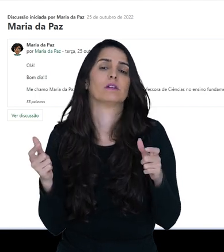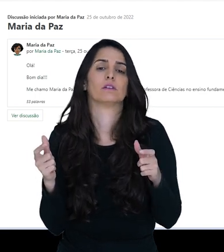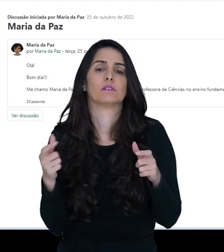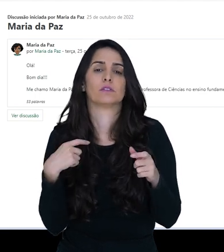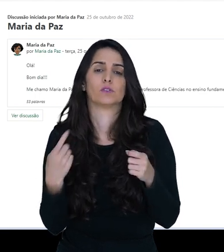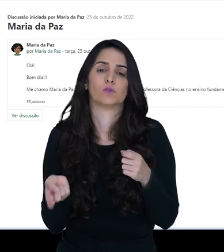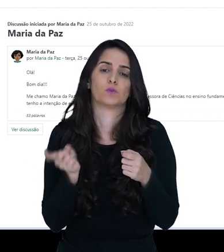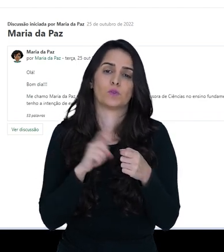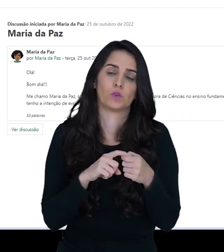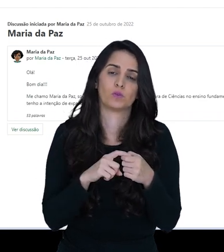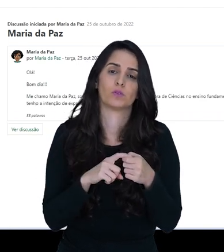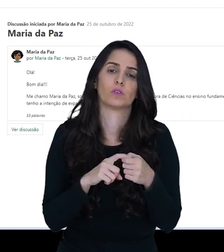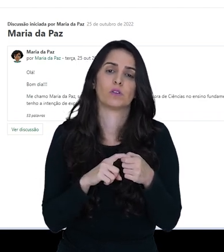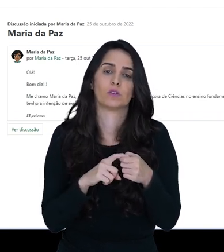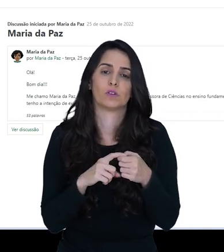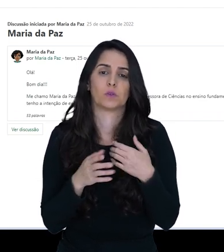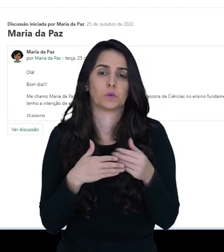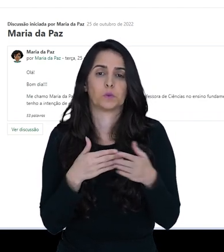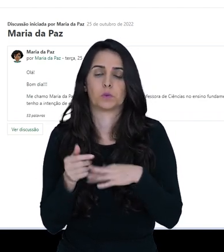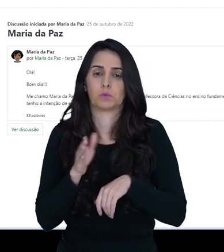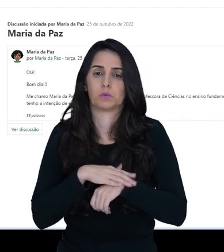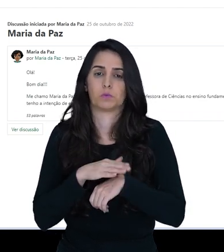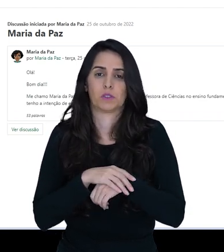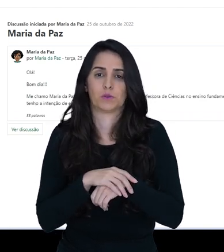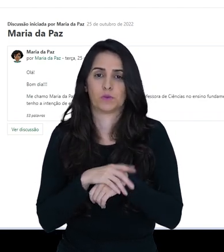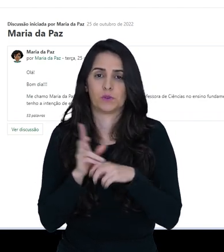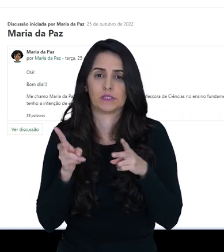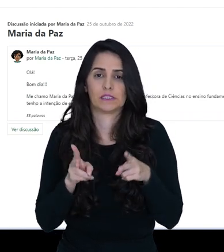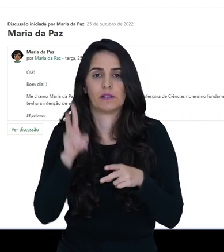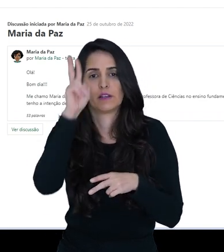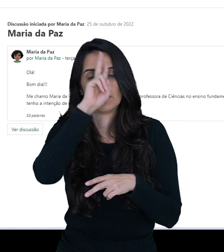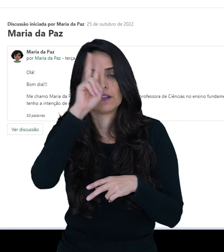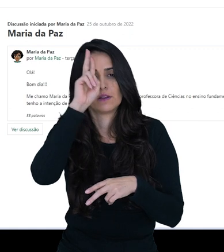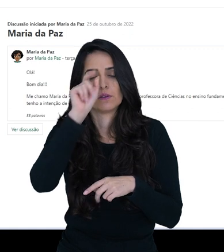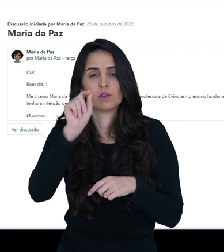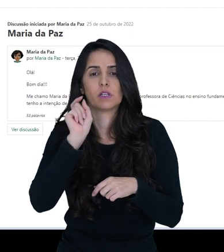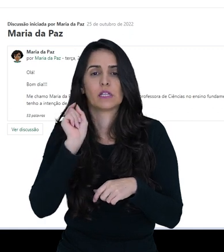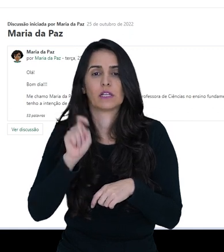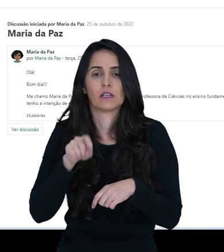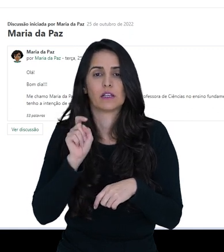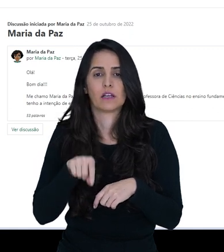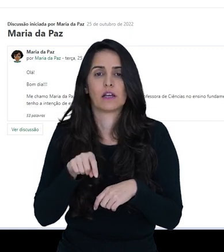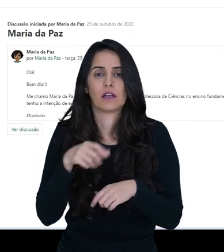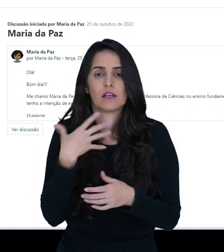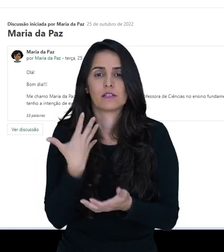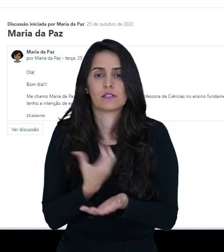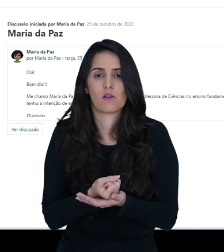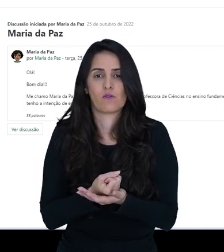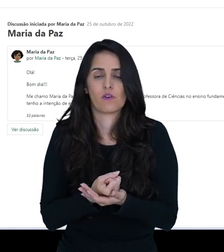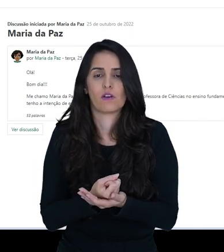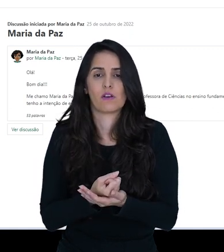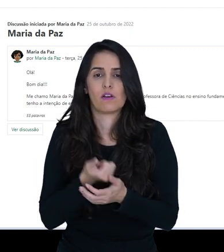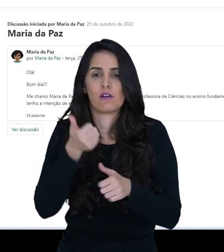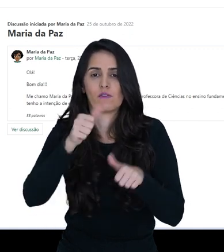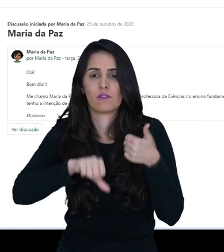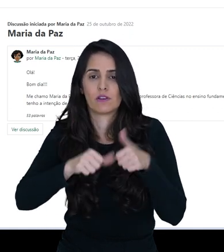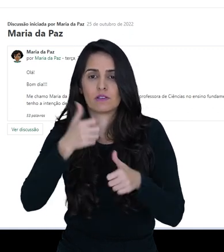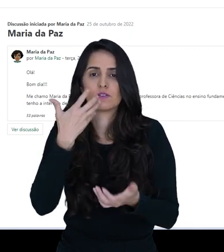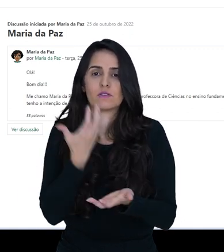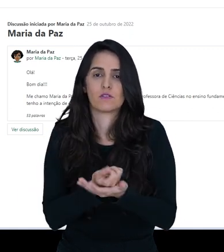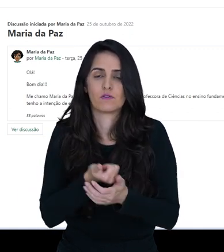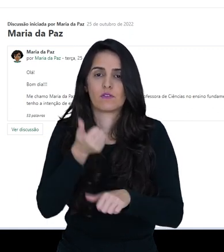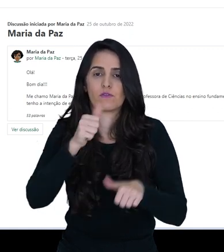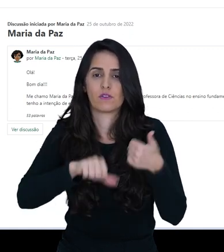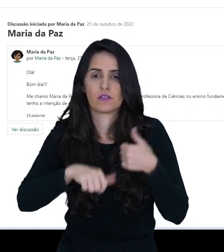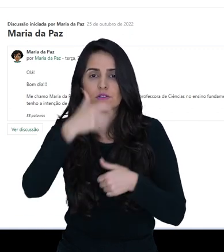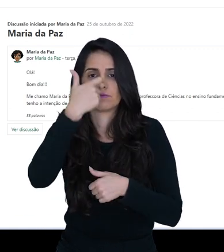mais ampla na tela e voltar aqui a qualquer momento. Sempre lembrando de clicar aqui em salvar a cada